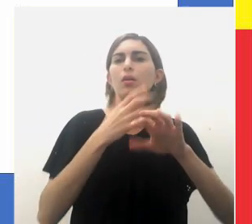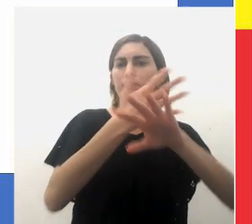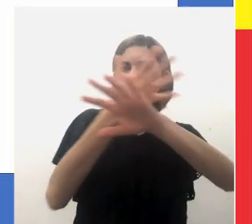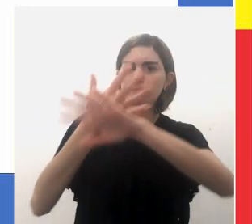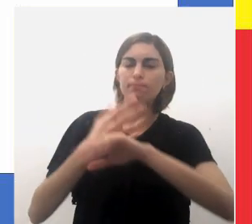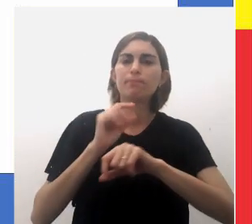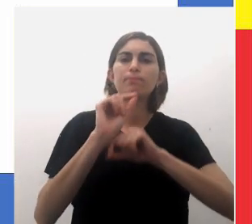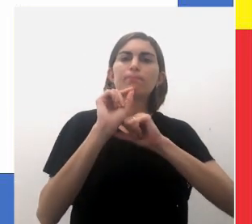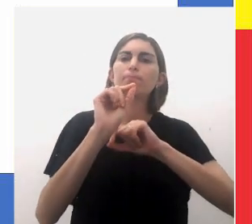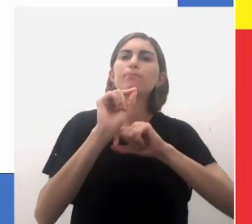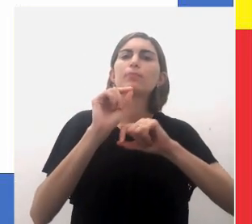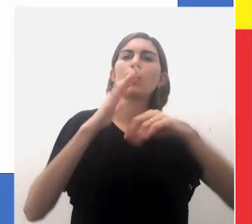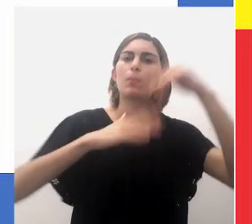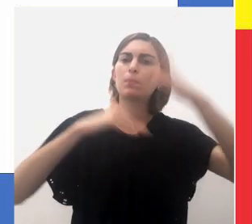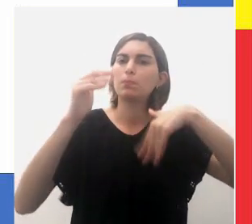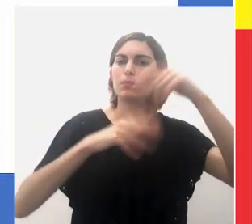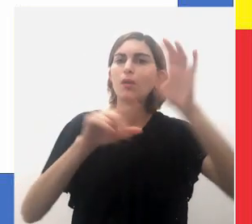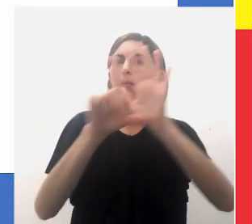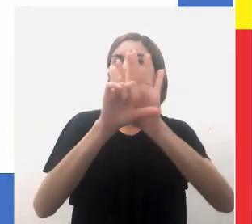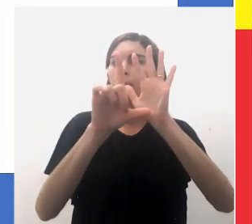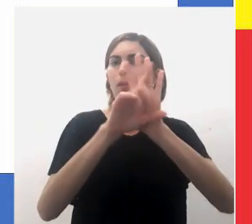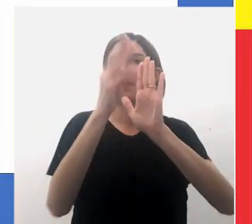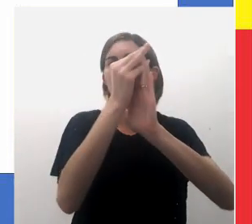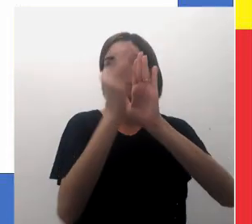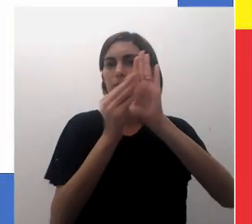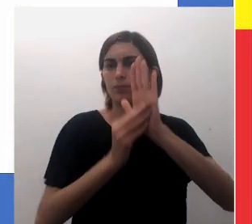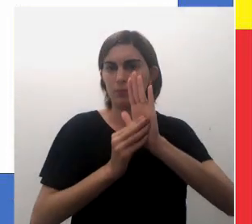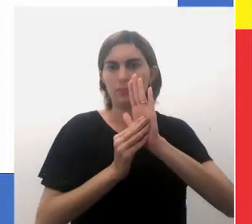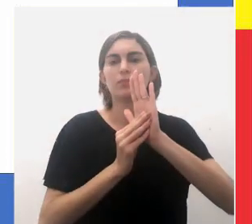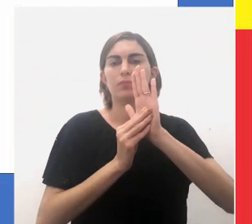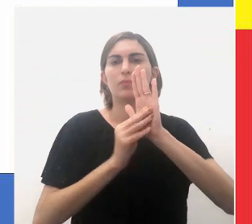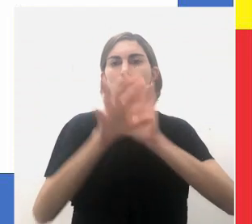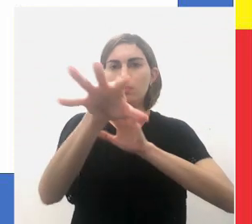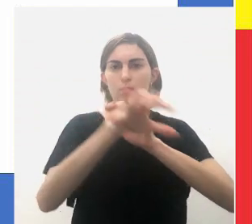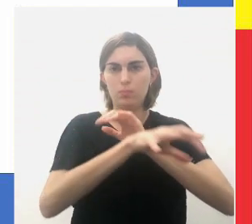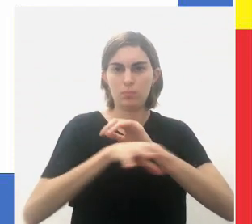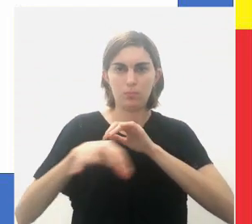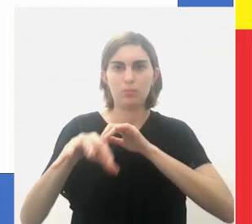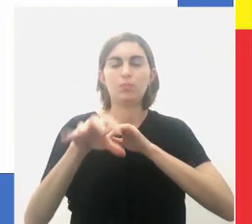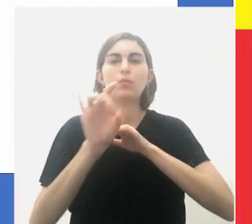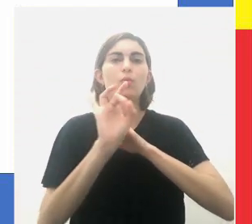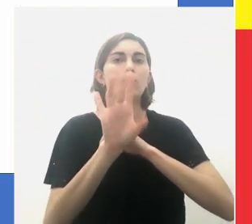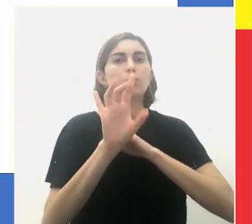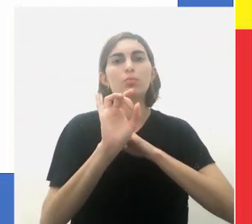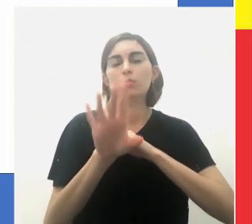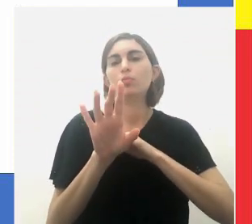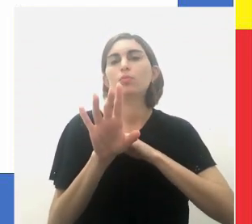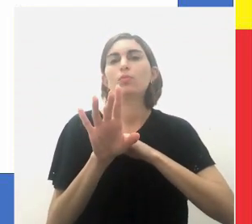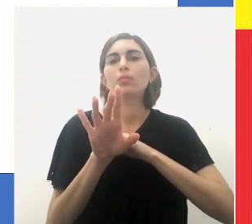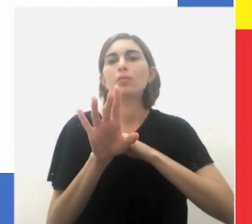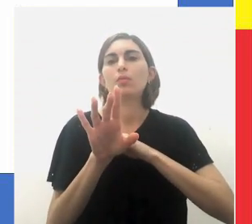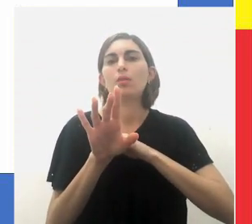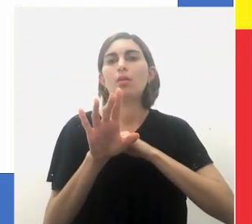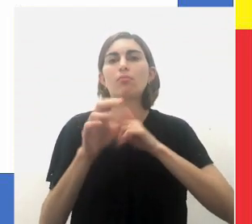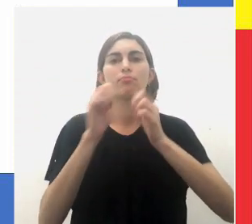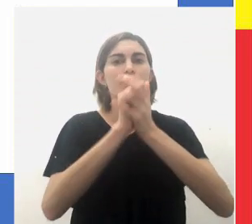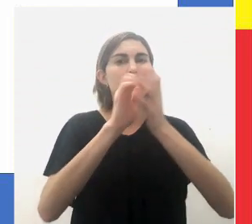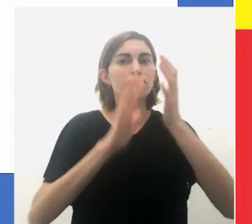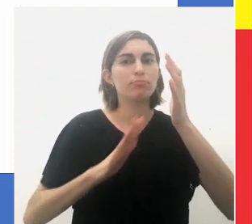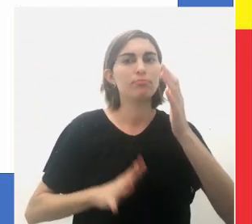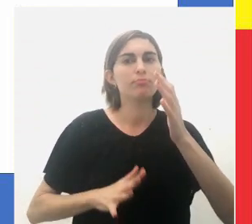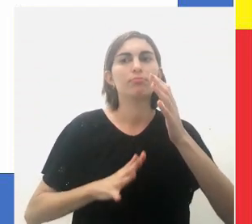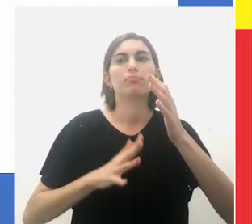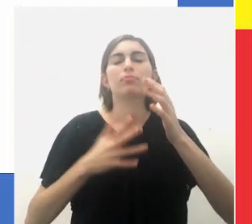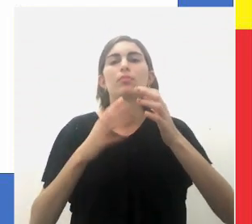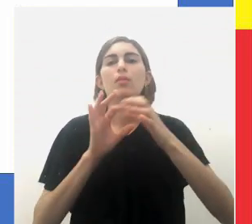competências legislativas das províncias, não passava da tarefa